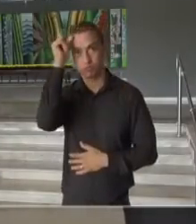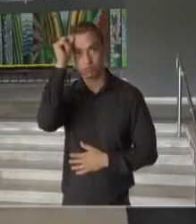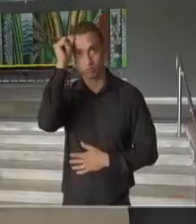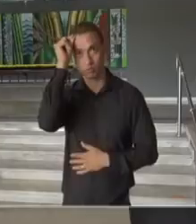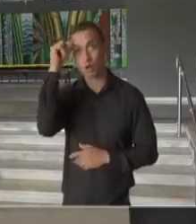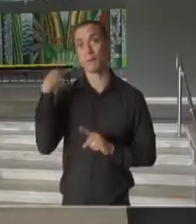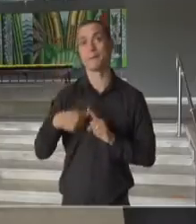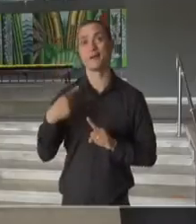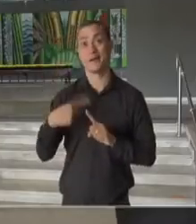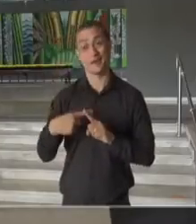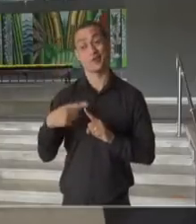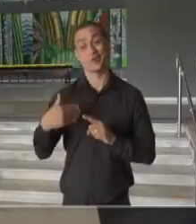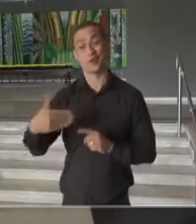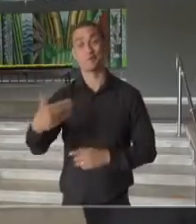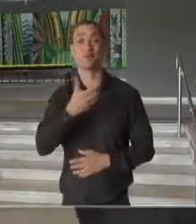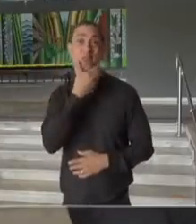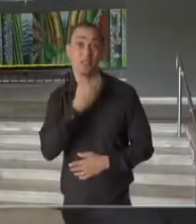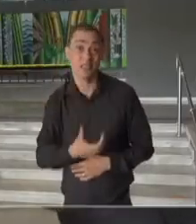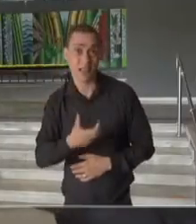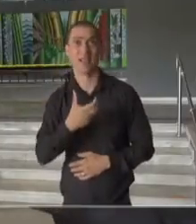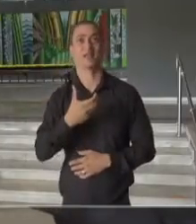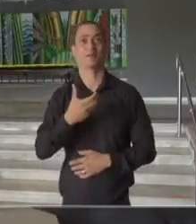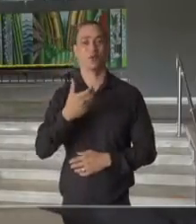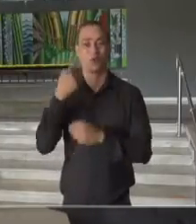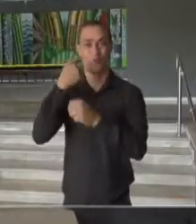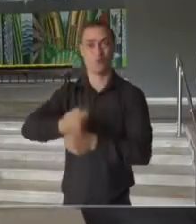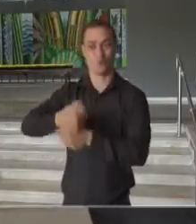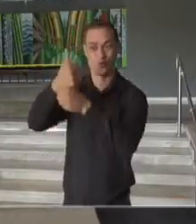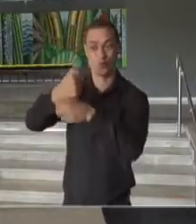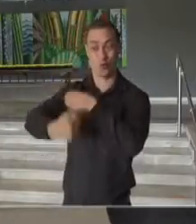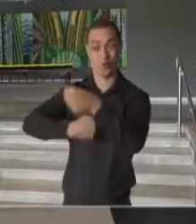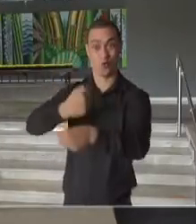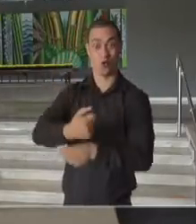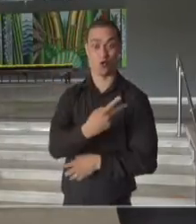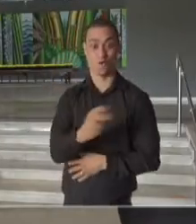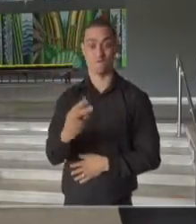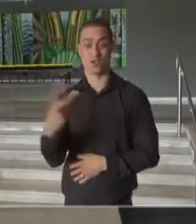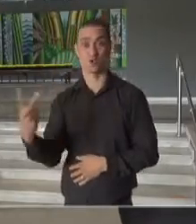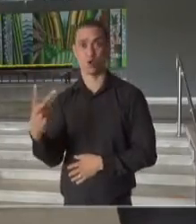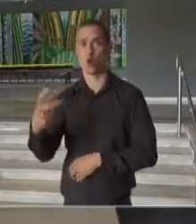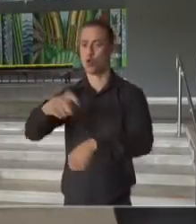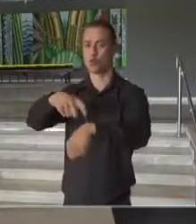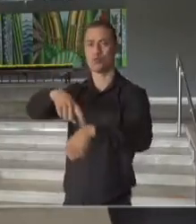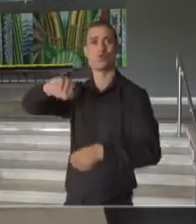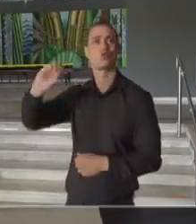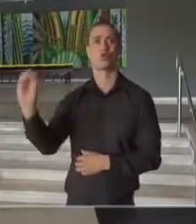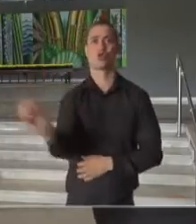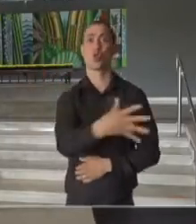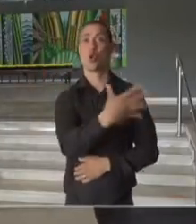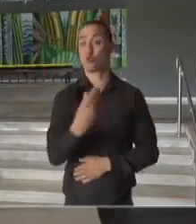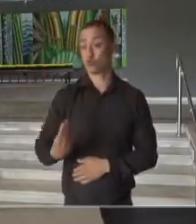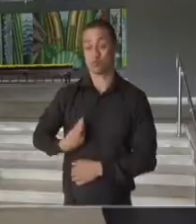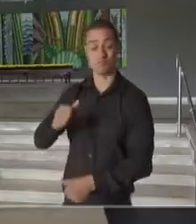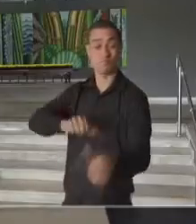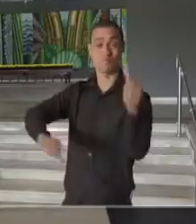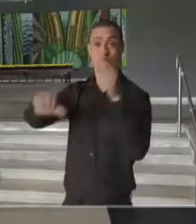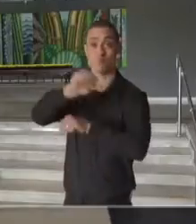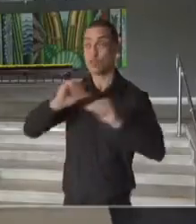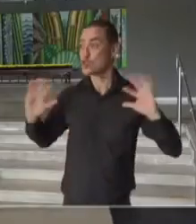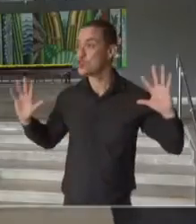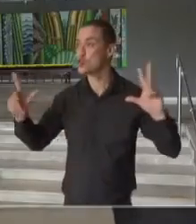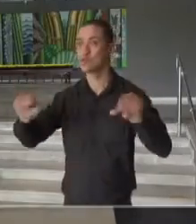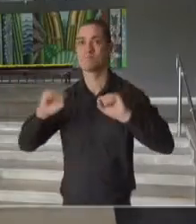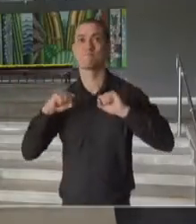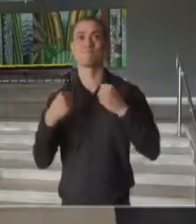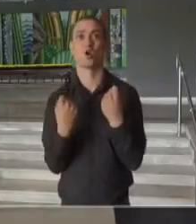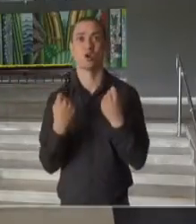para um final de ano e um início de 2022, num novo tempo, numa forma diferente, para que a gente possa ter